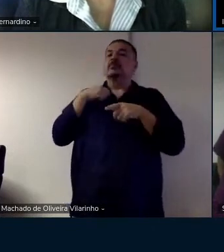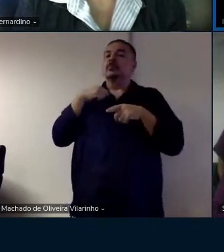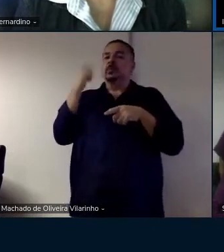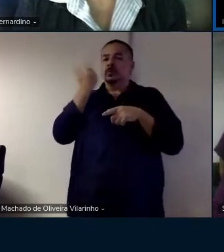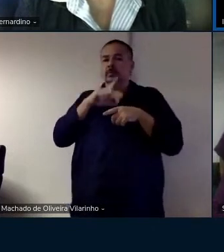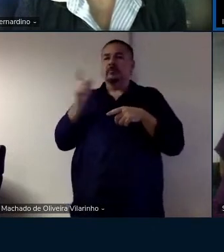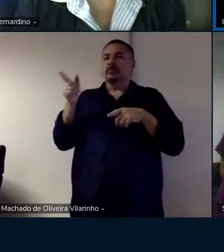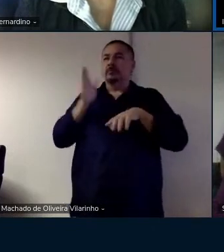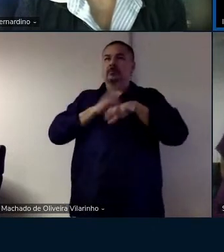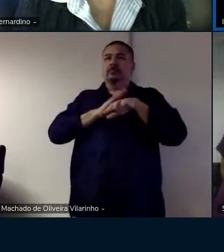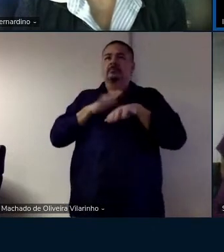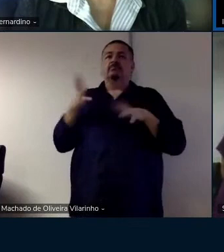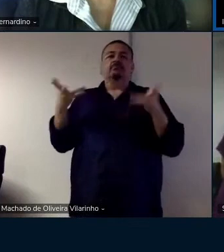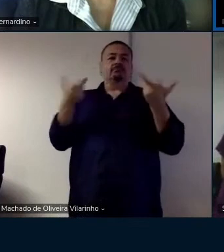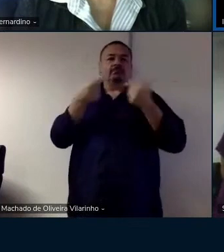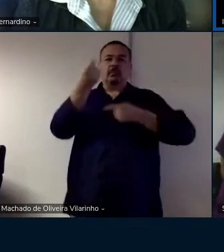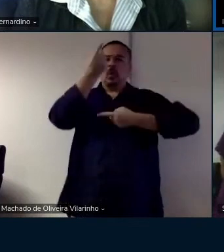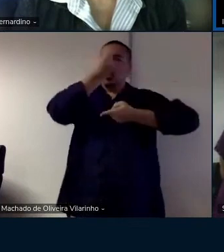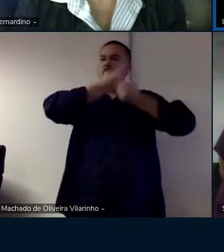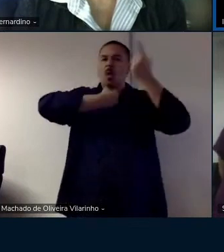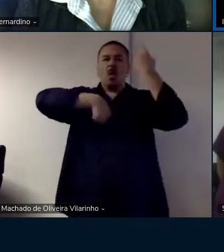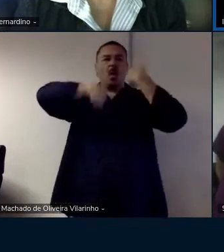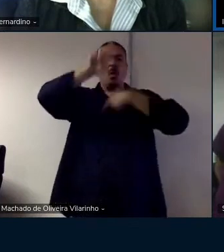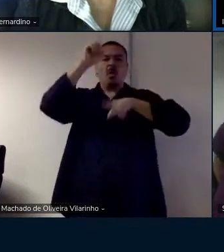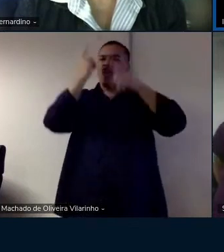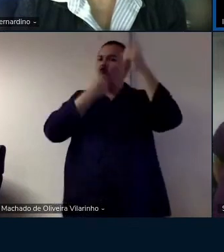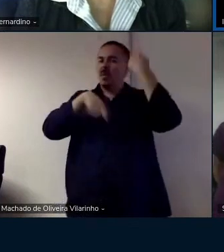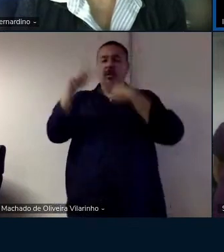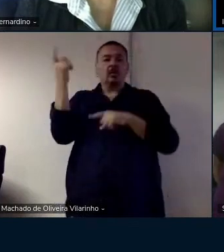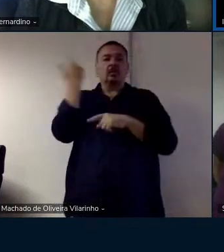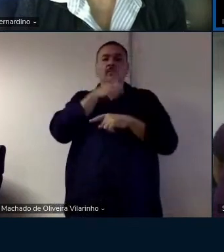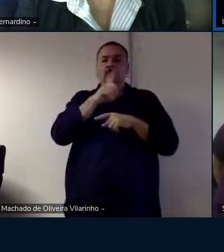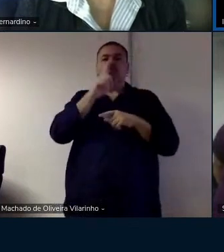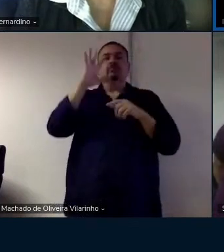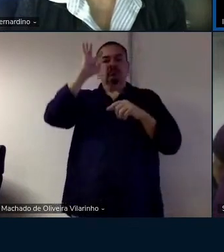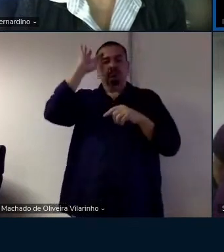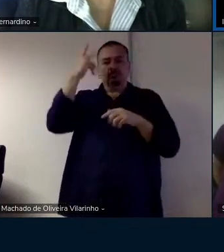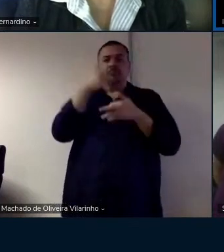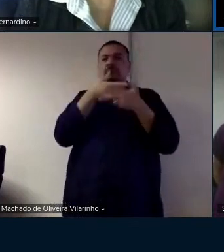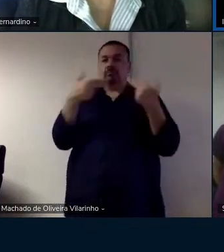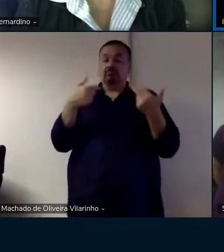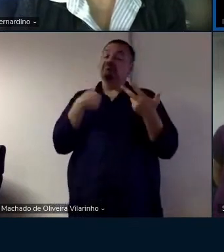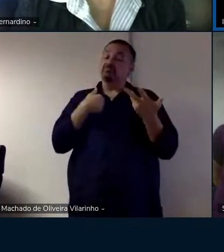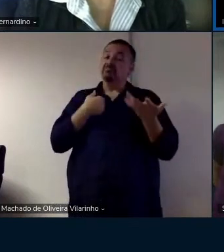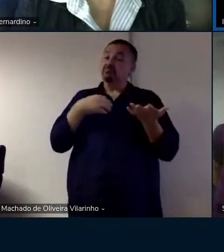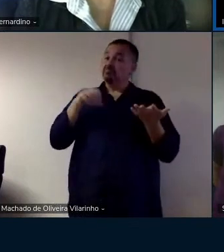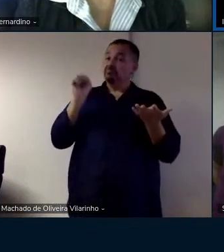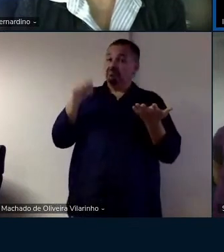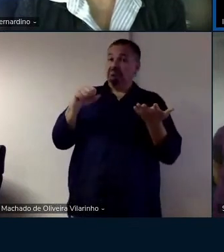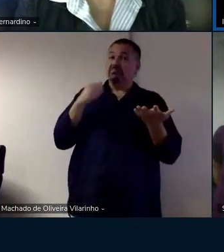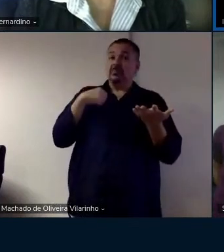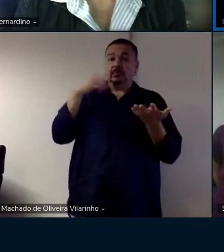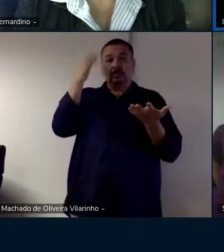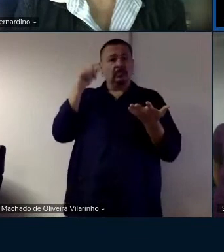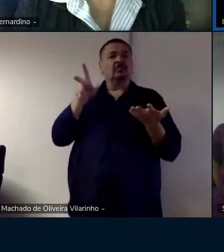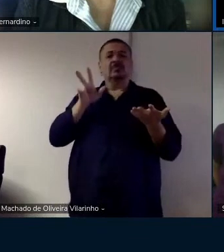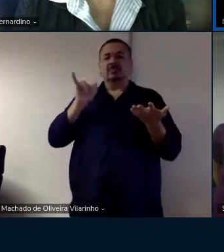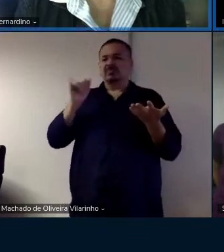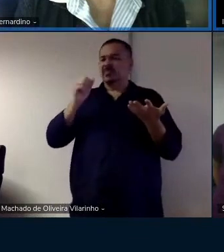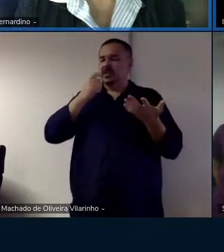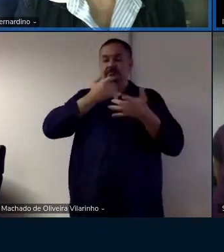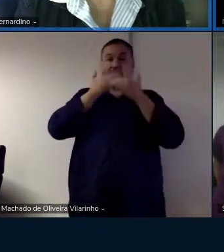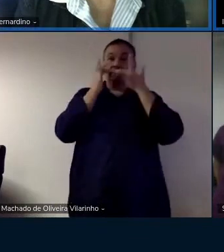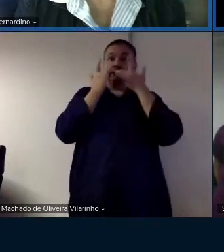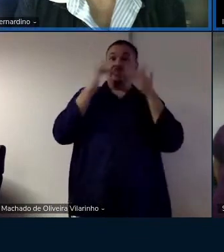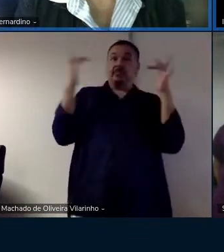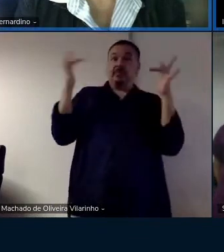essa a Ingrid já é totalmente desenrolada pra fazer as coisas e então sim eu sei que você vai brilhar em outras